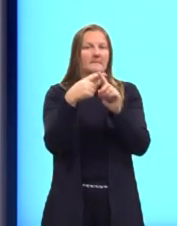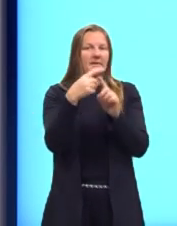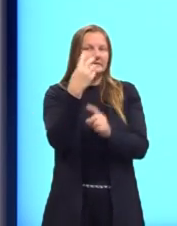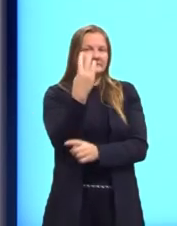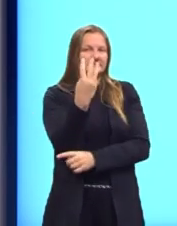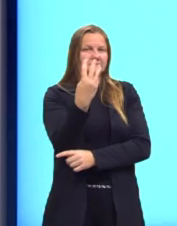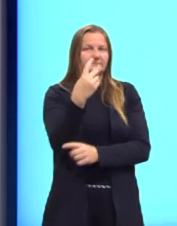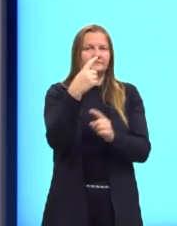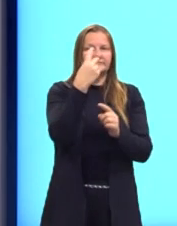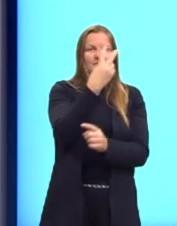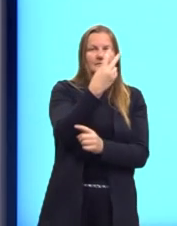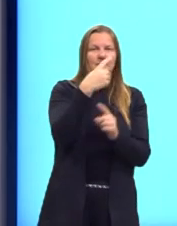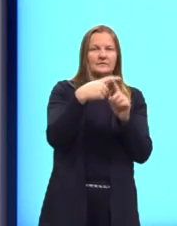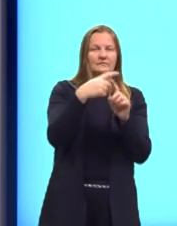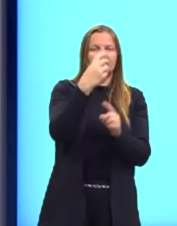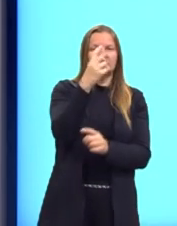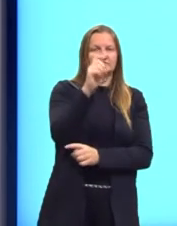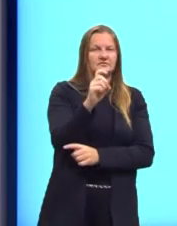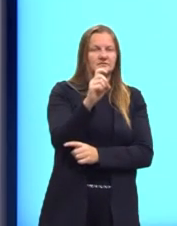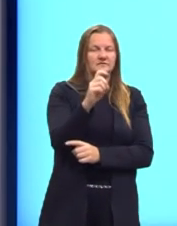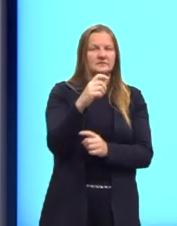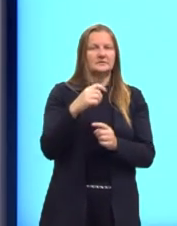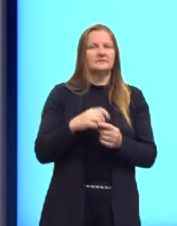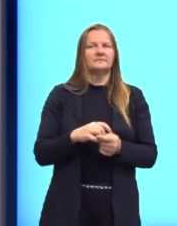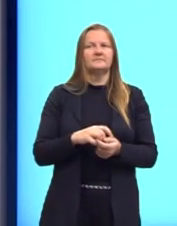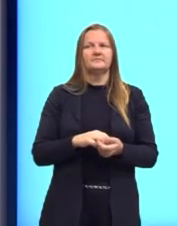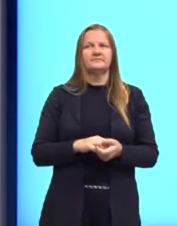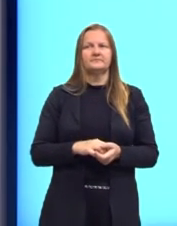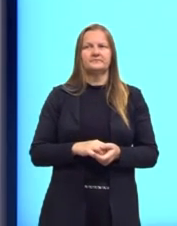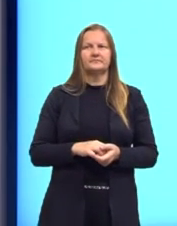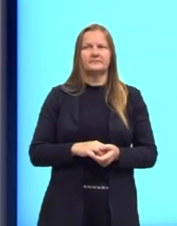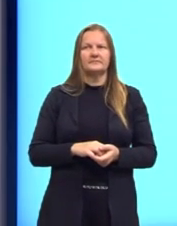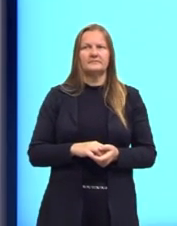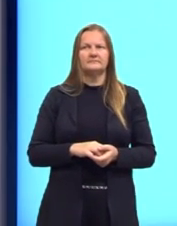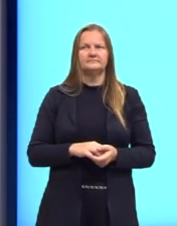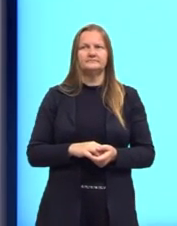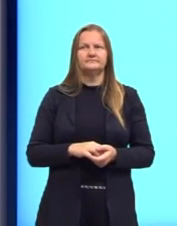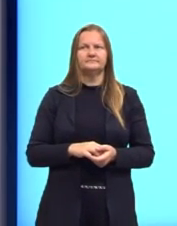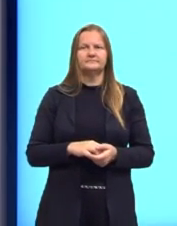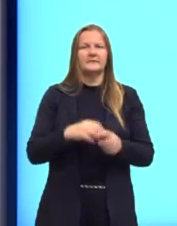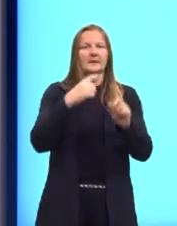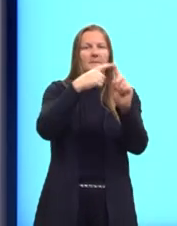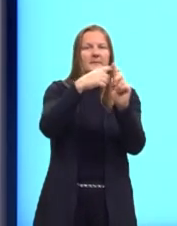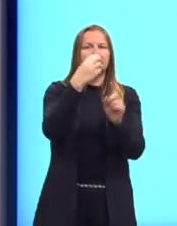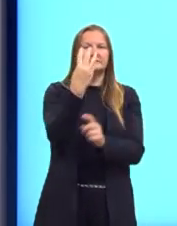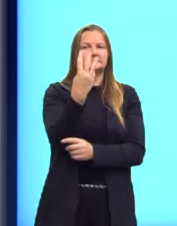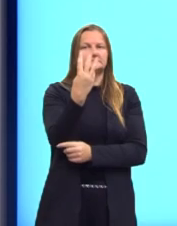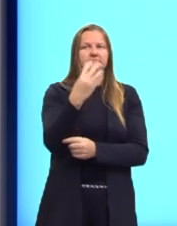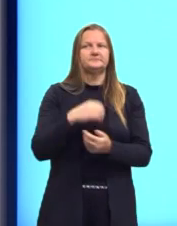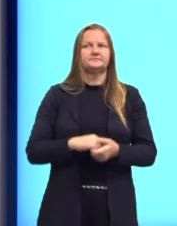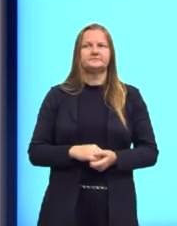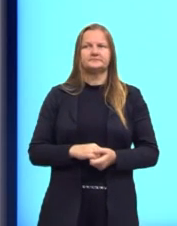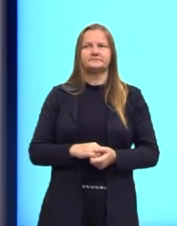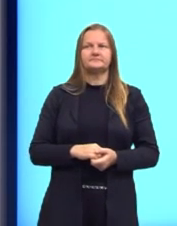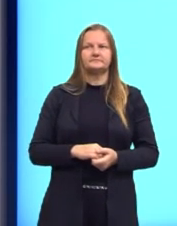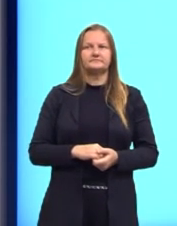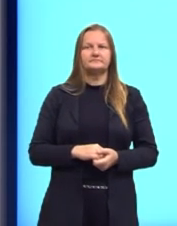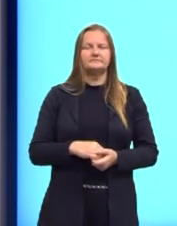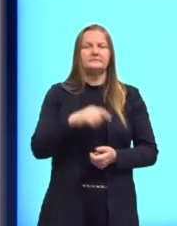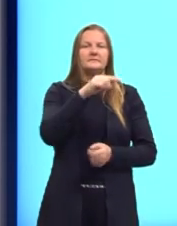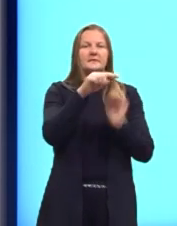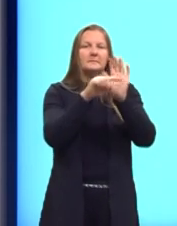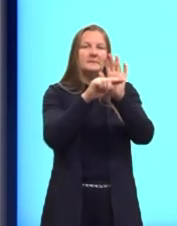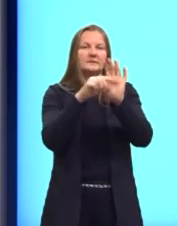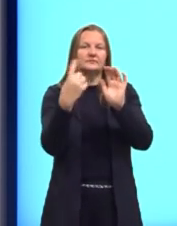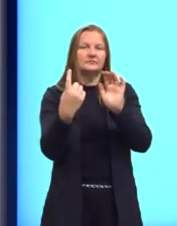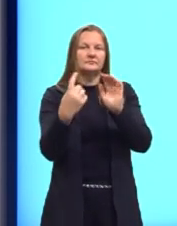ficaria então 2 vezes x ou 2 vezes menos 2 mais 3. Então a função de x é menos